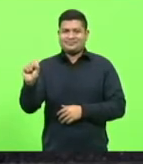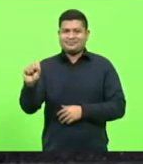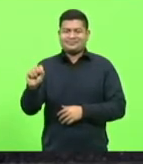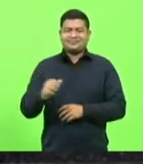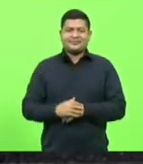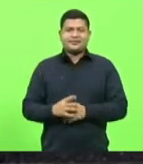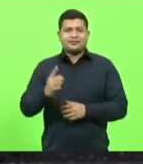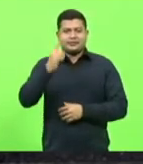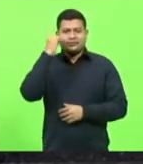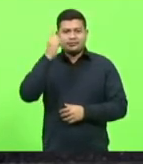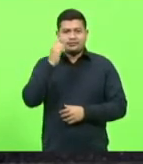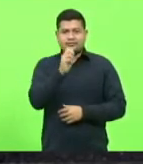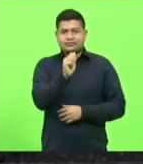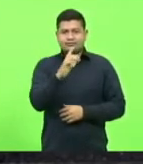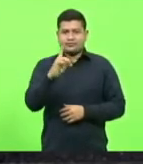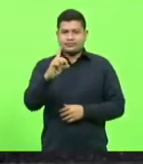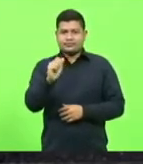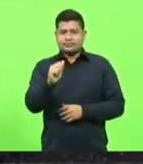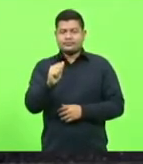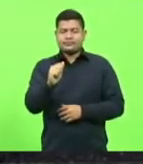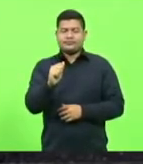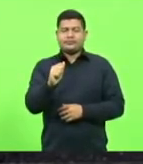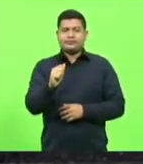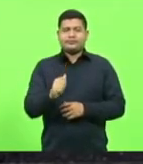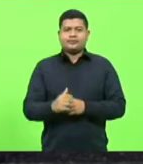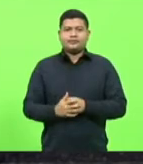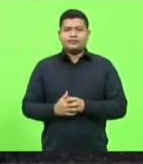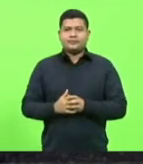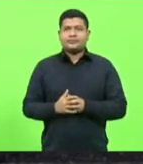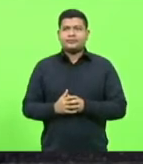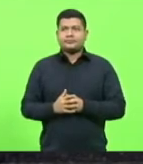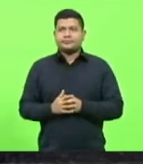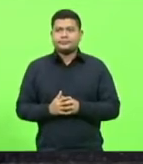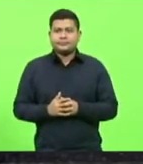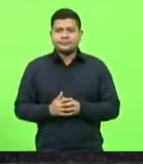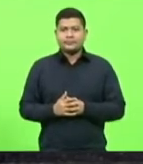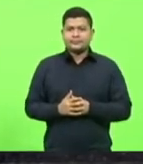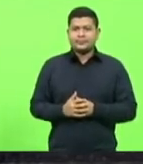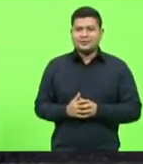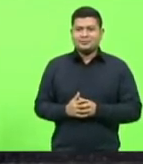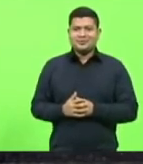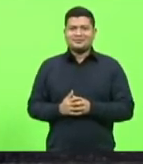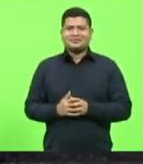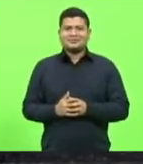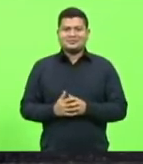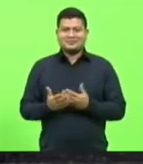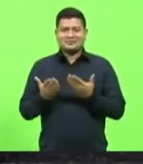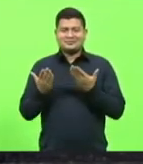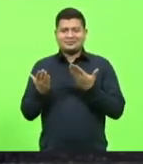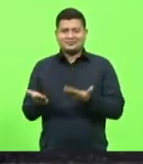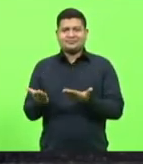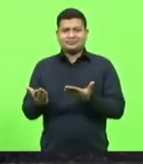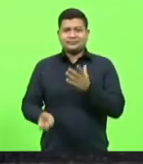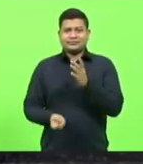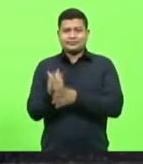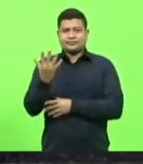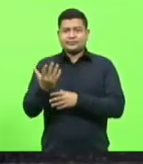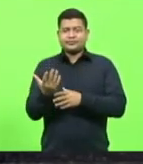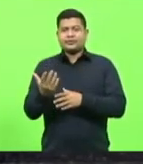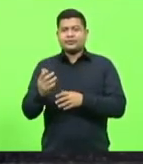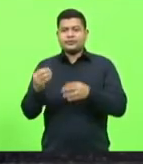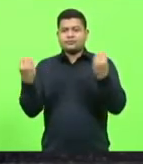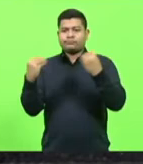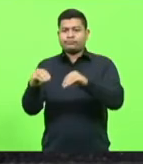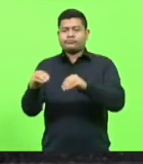Deputada Ada Faraco de Lima, dispõe sobre a instalação de painéis solares